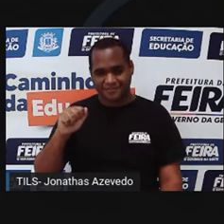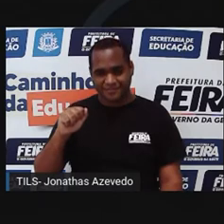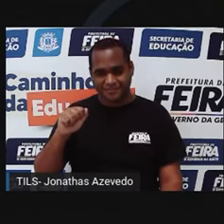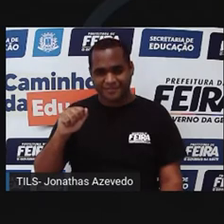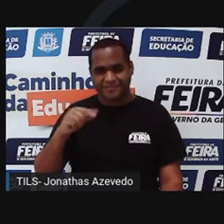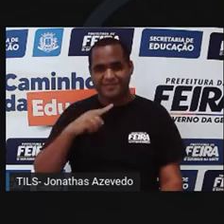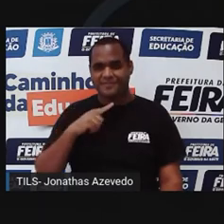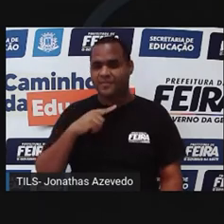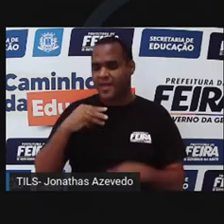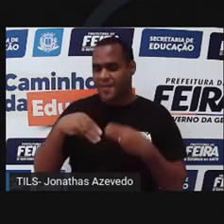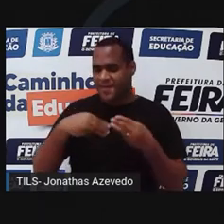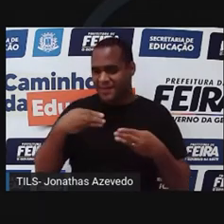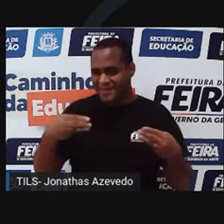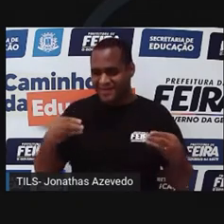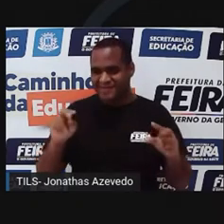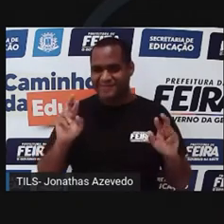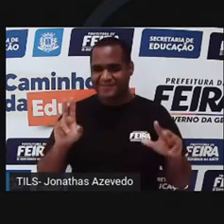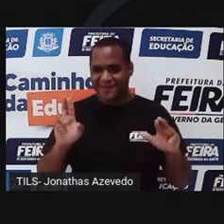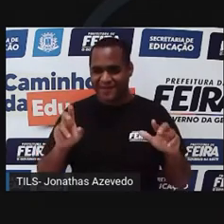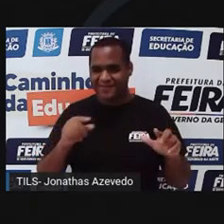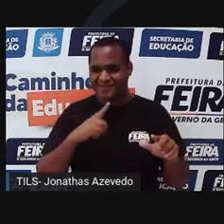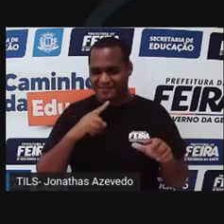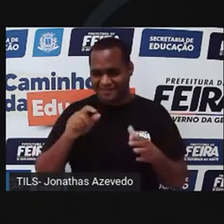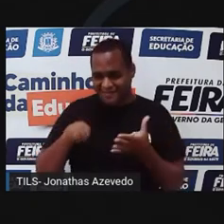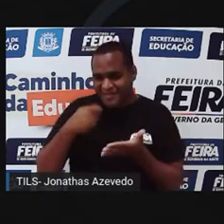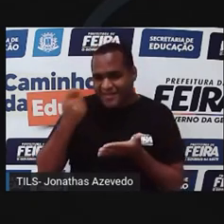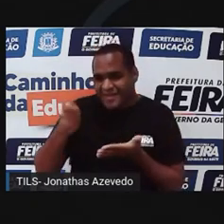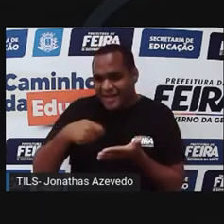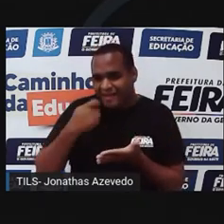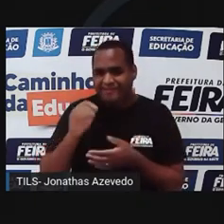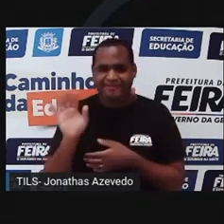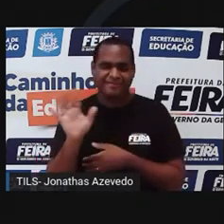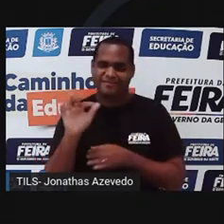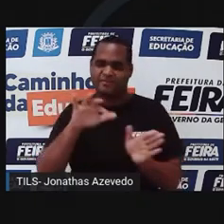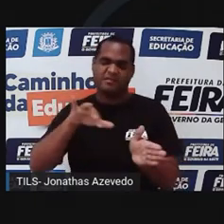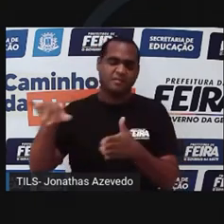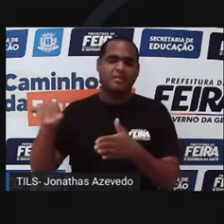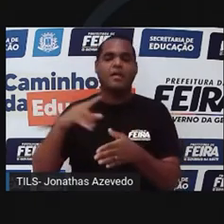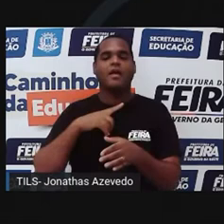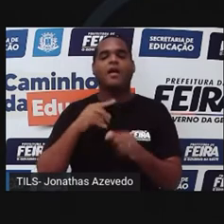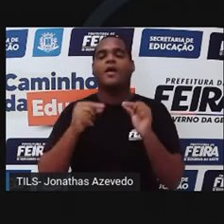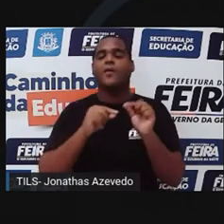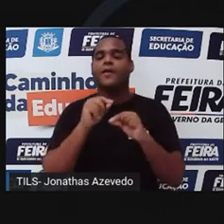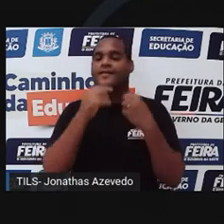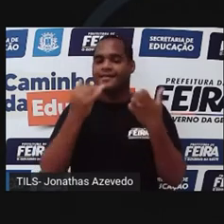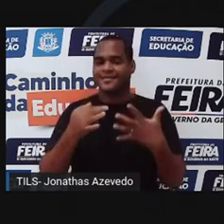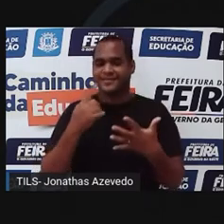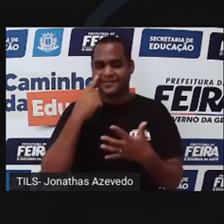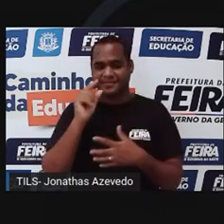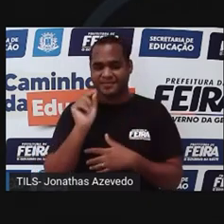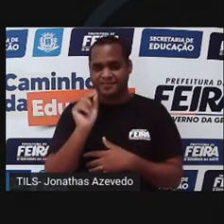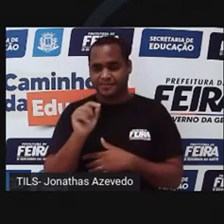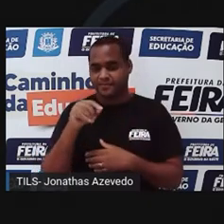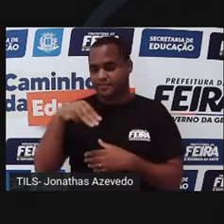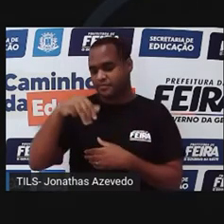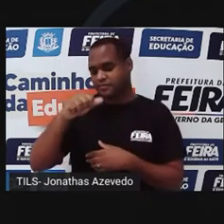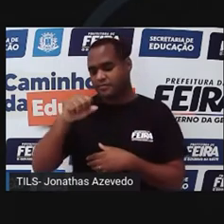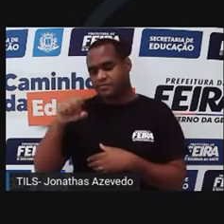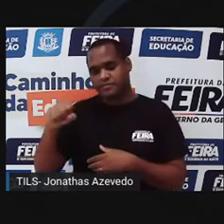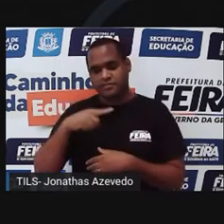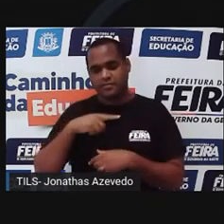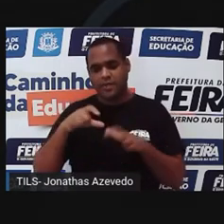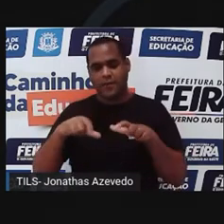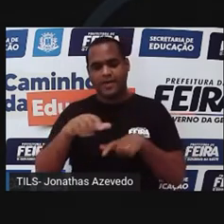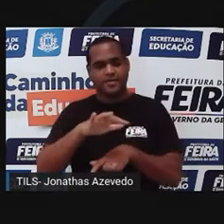Ah, não é bem esse tipo de massa que eu estou falando. A massa que eu me refiro é a quantidade de matéria que um